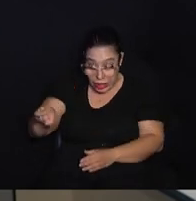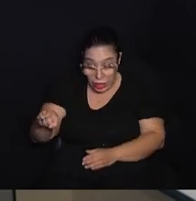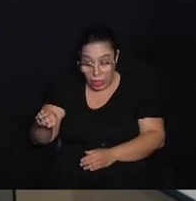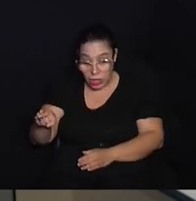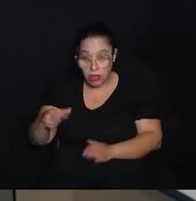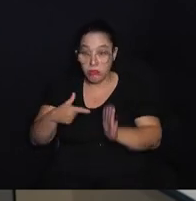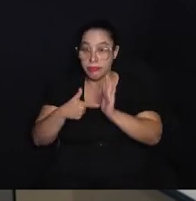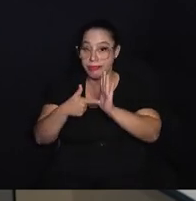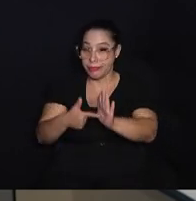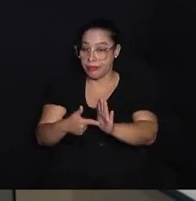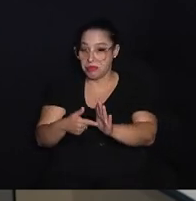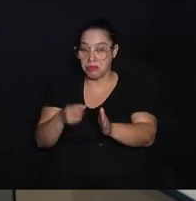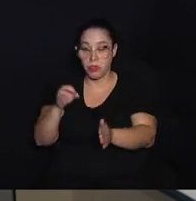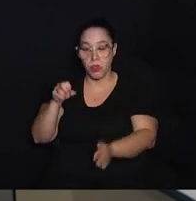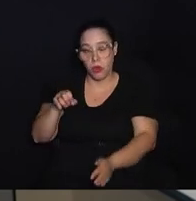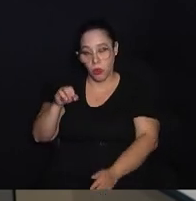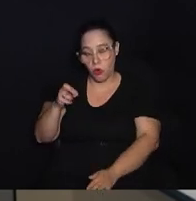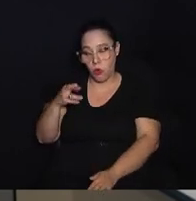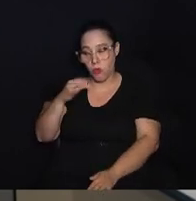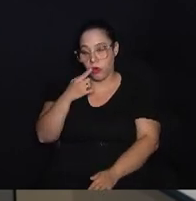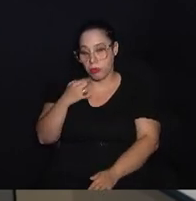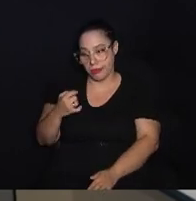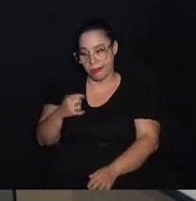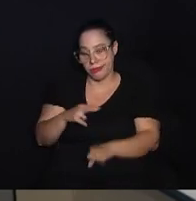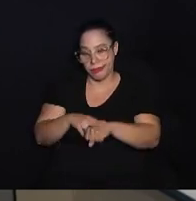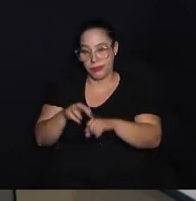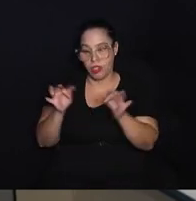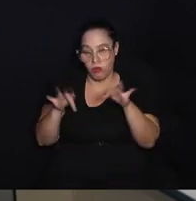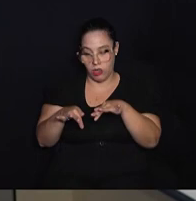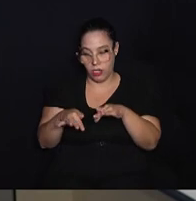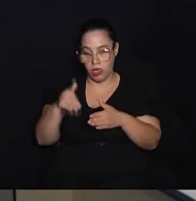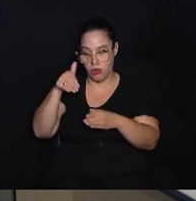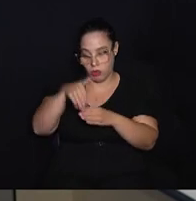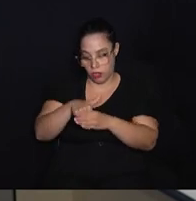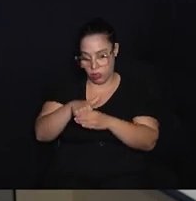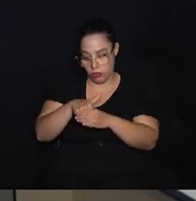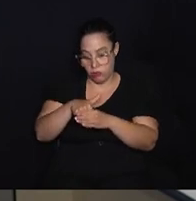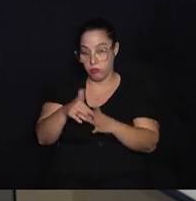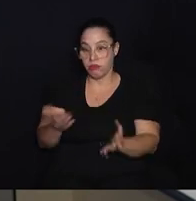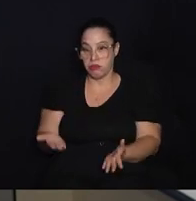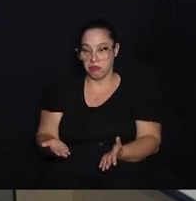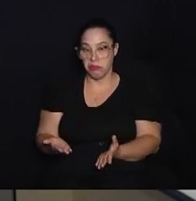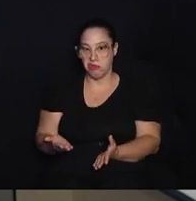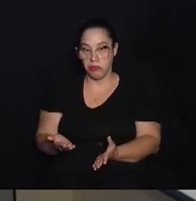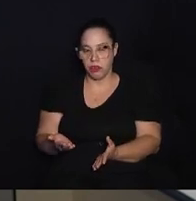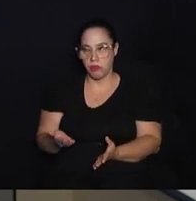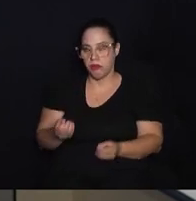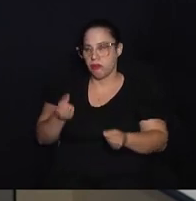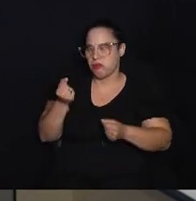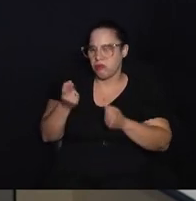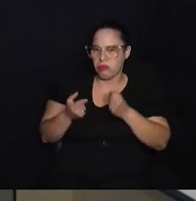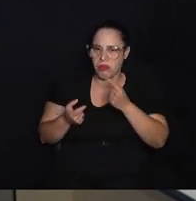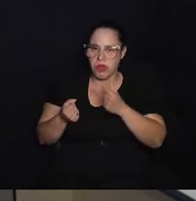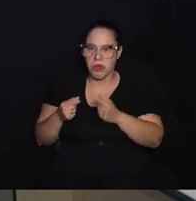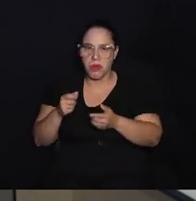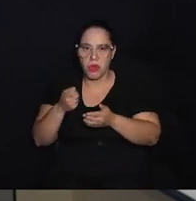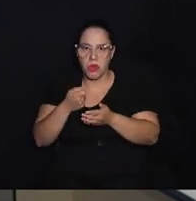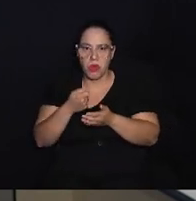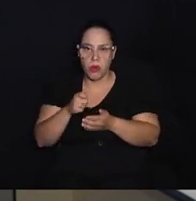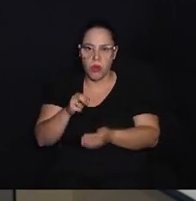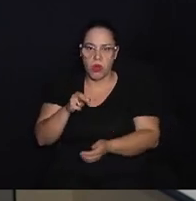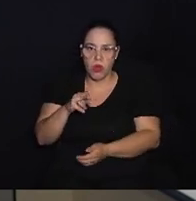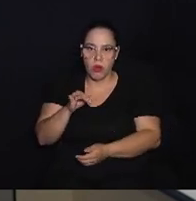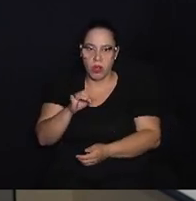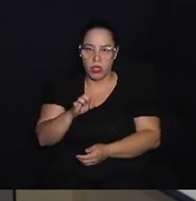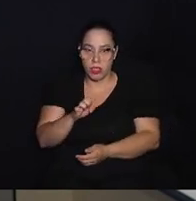exibido. Ela apertando confirma, ela finaliza a votação. Se a pessoa eventualmente quiser corrigir, é só apertar